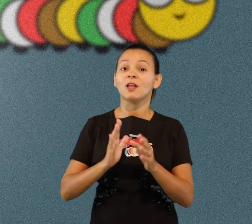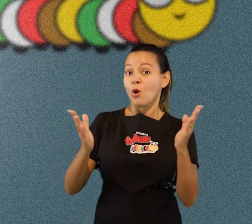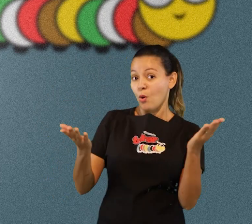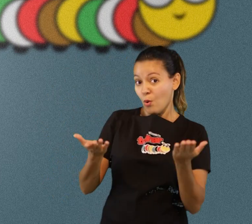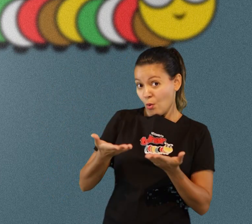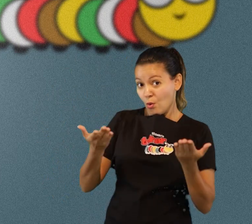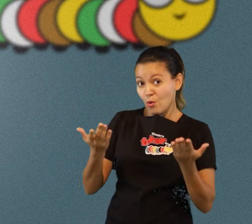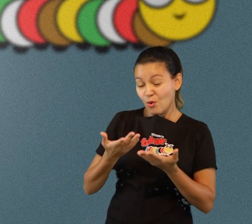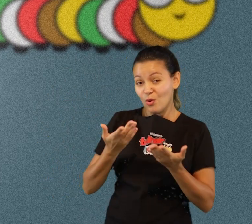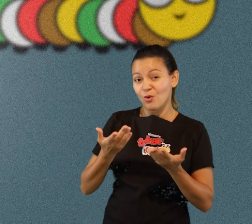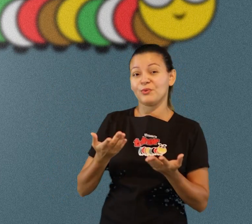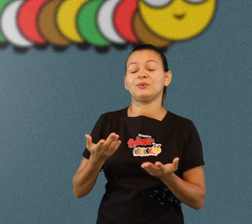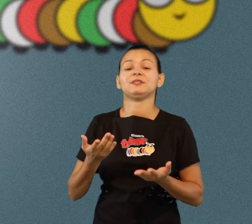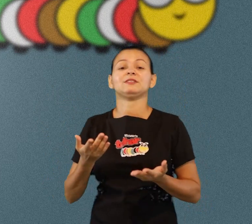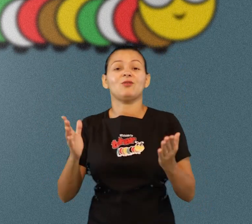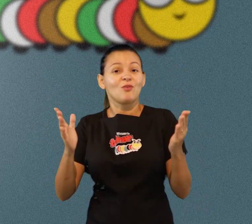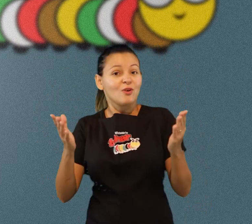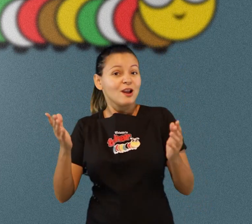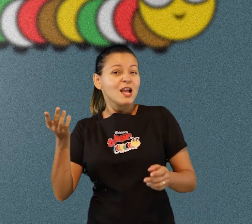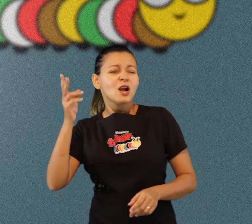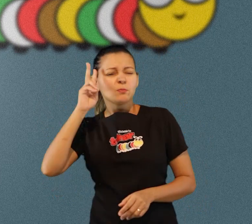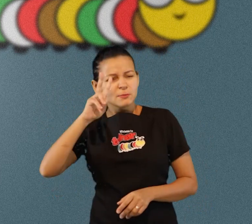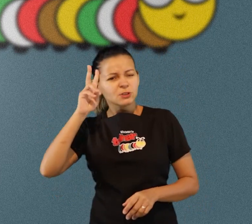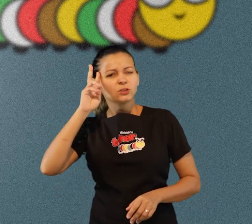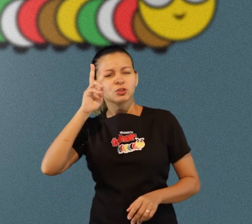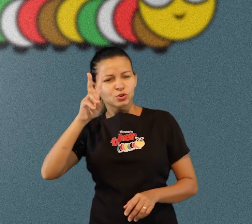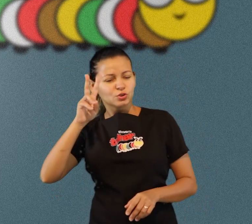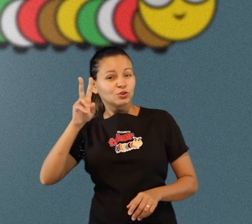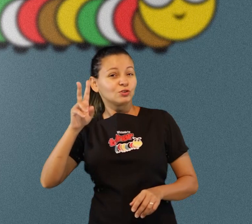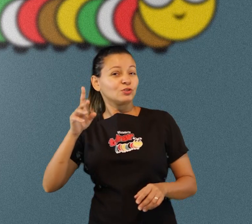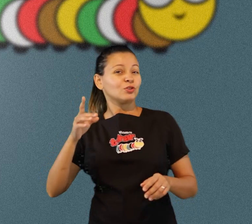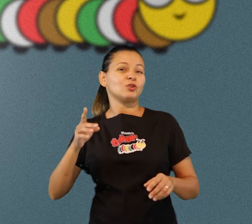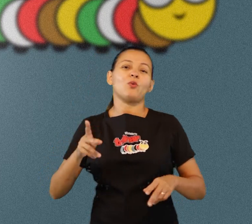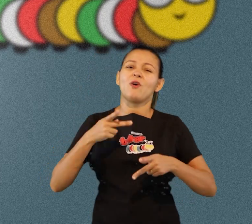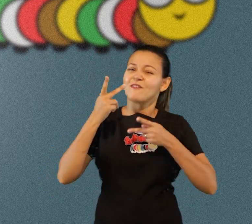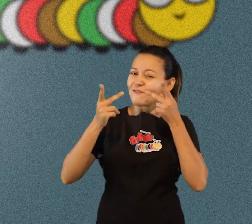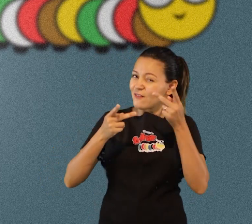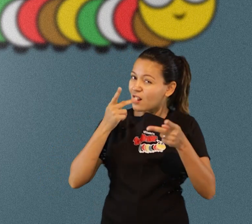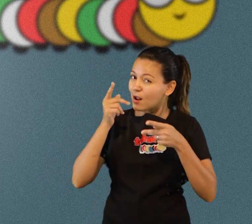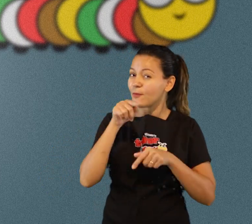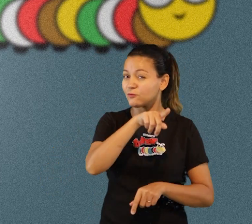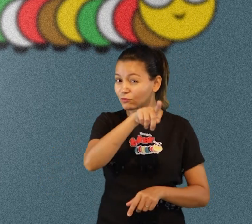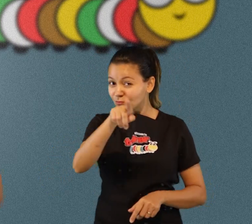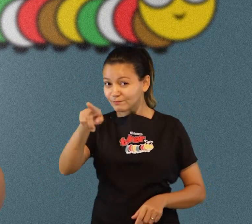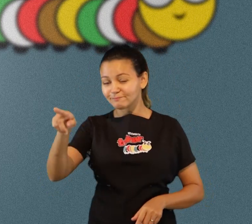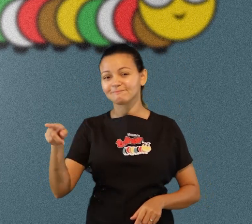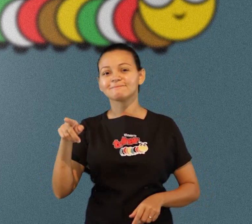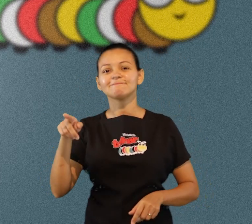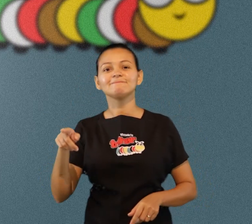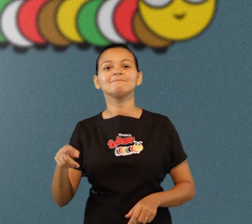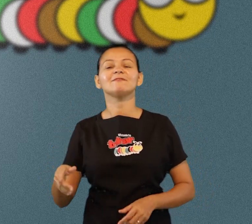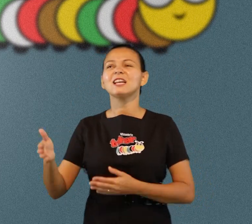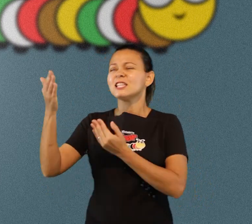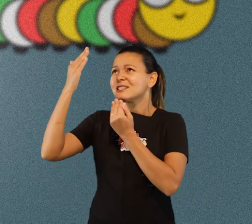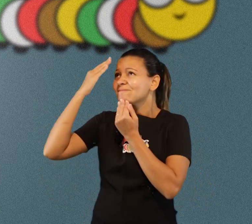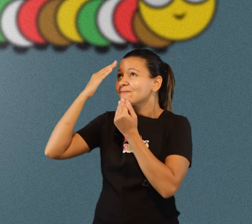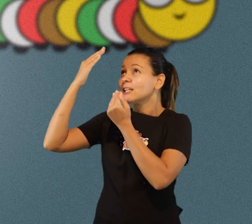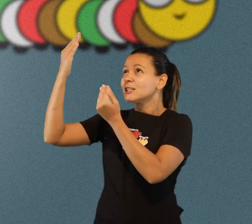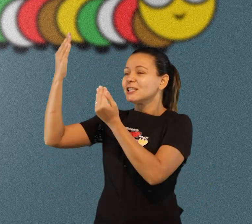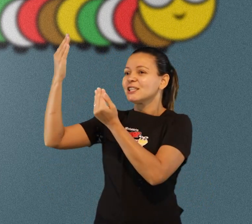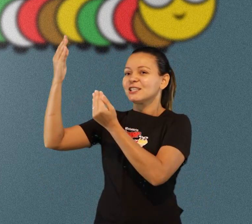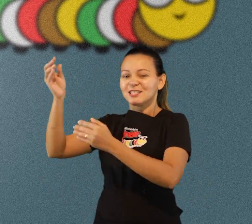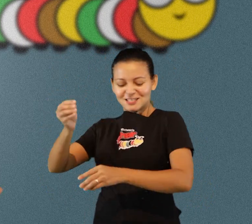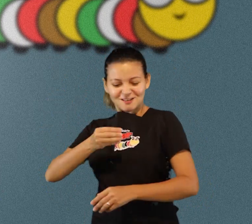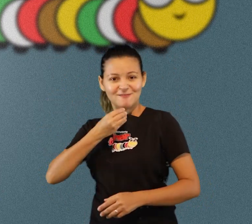ouviremos uma história que fala exatamente isso sobre a cura sobre a vida sobre